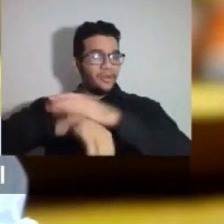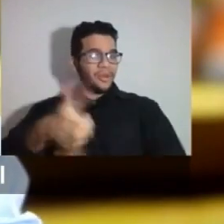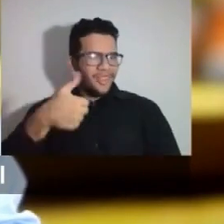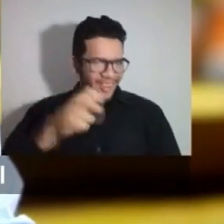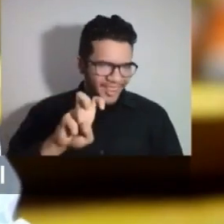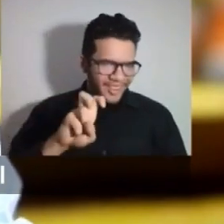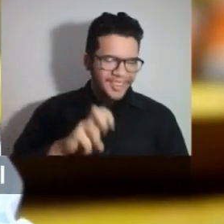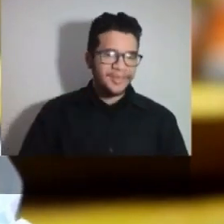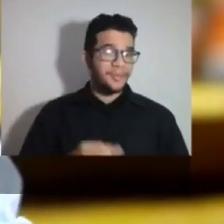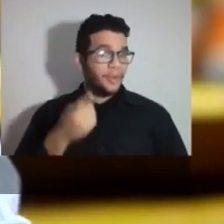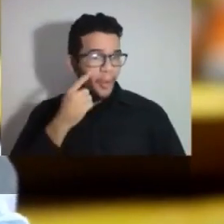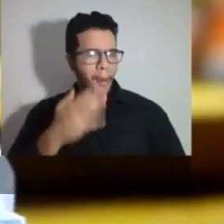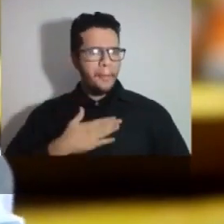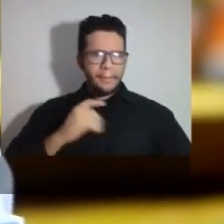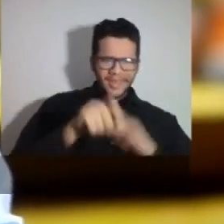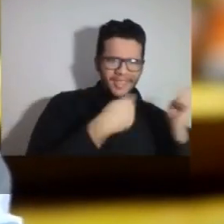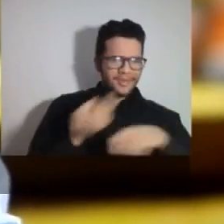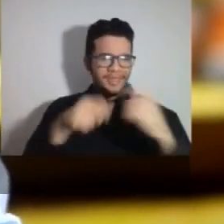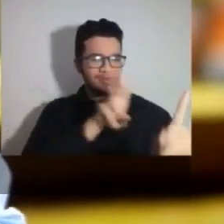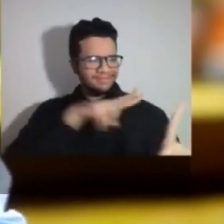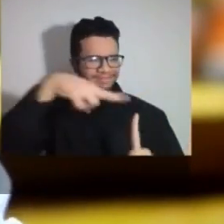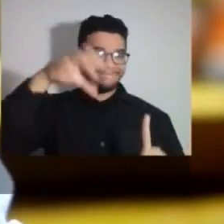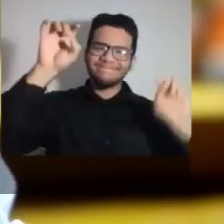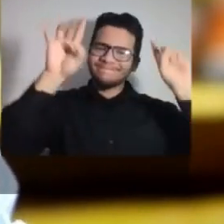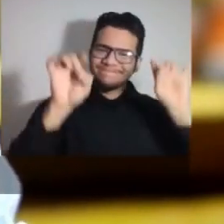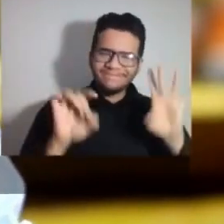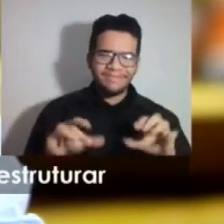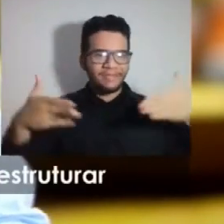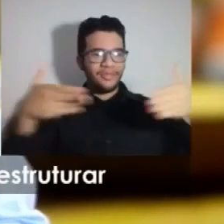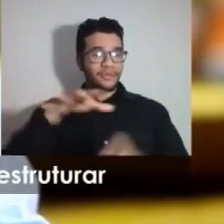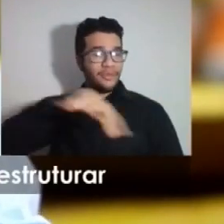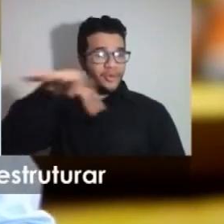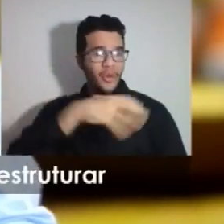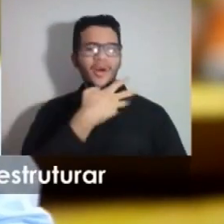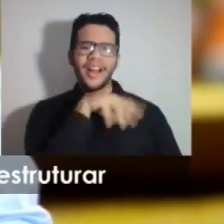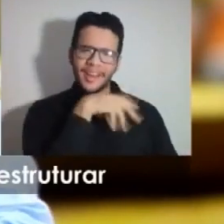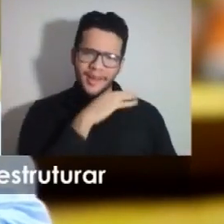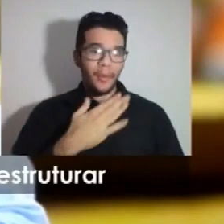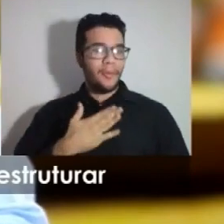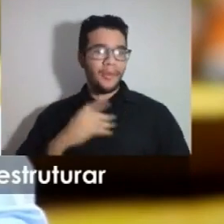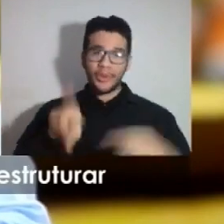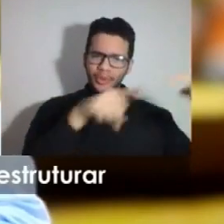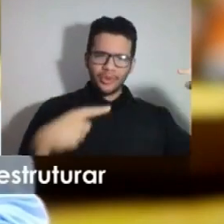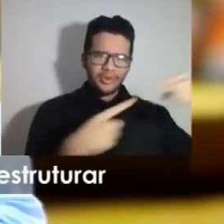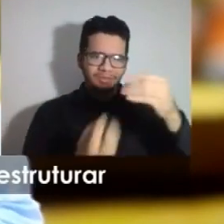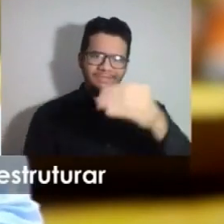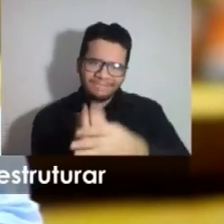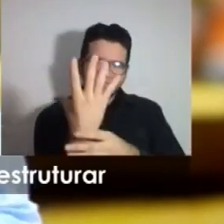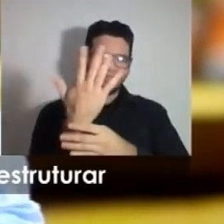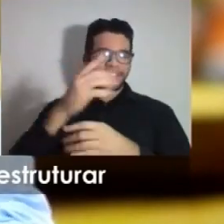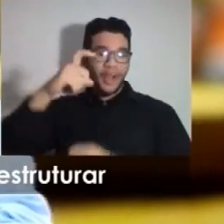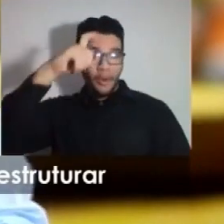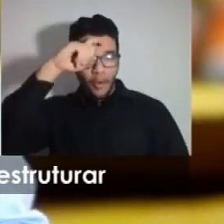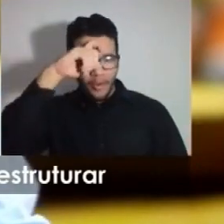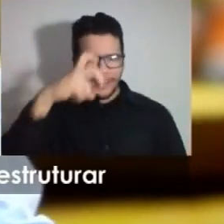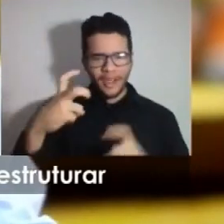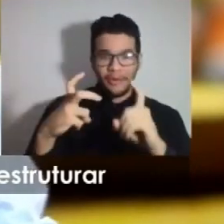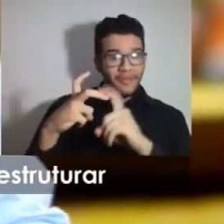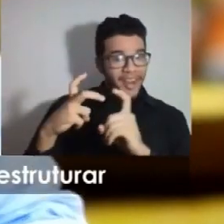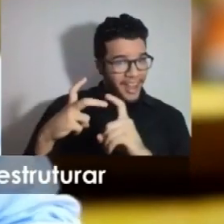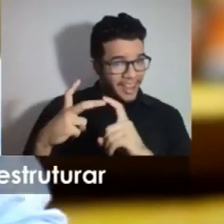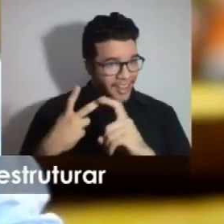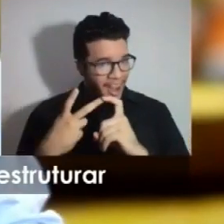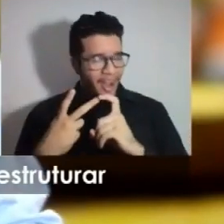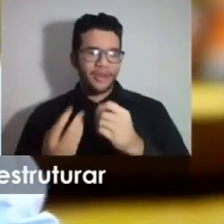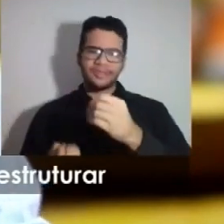olhar especial para a causa animal Eu pretendo construir um hospital municipal veterinário Reformar